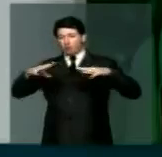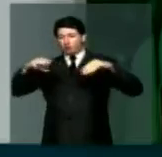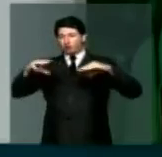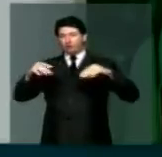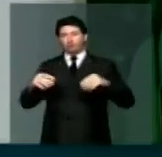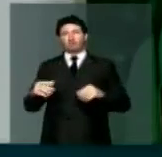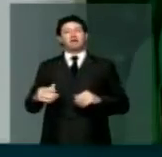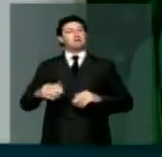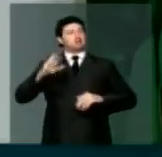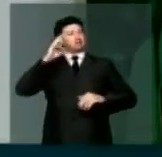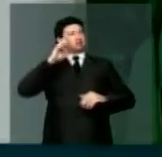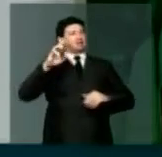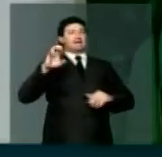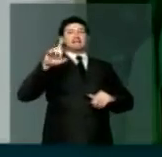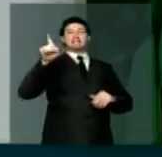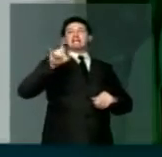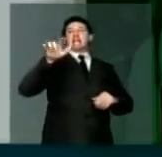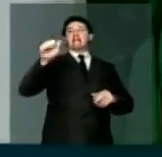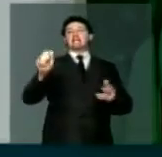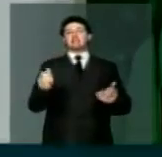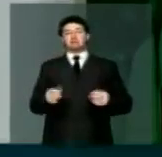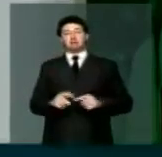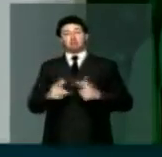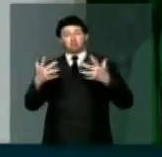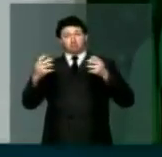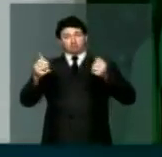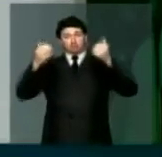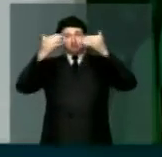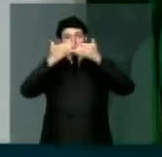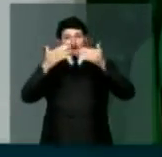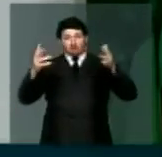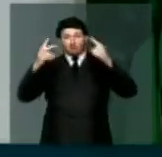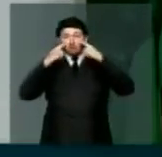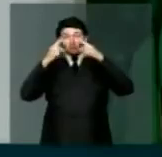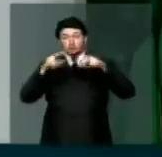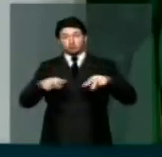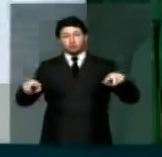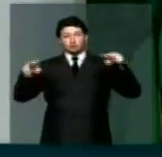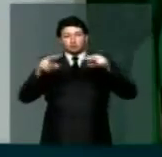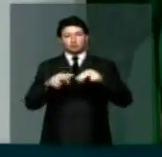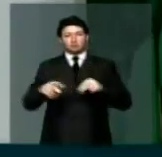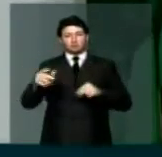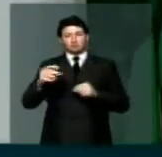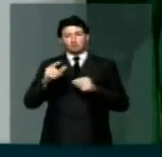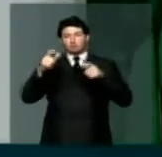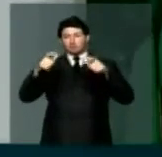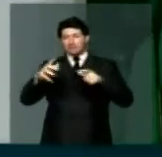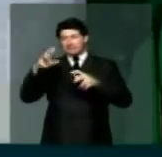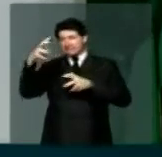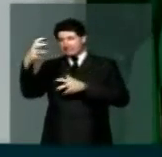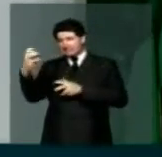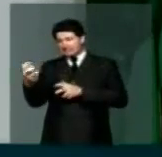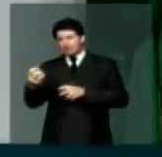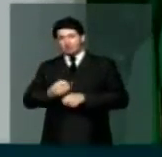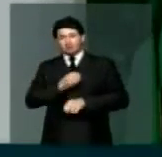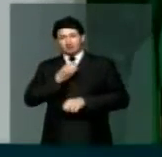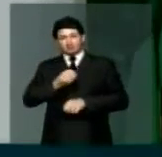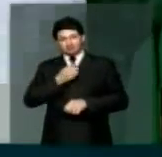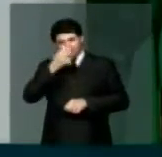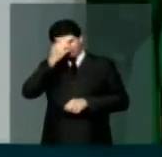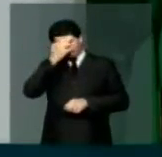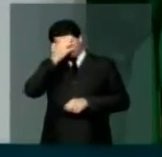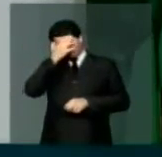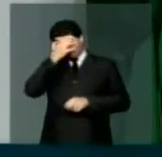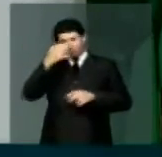e excelências. Eu vos peço que abram mais as vistas para os secos jardins das existências.